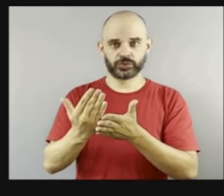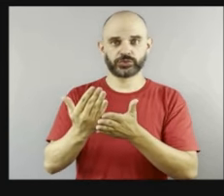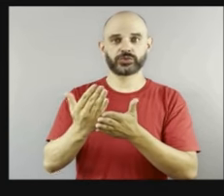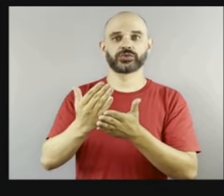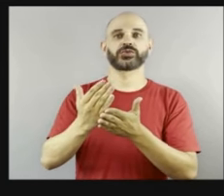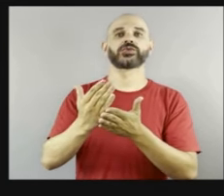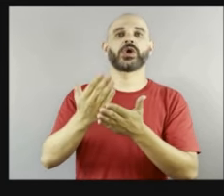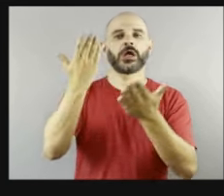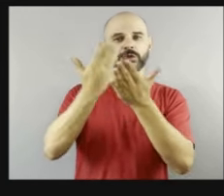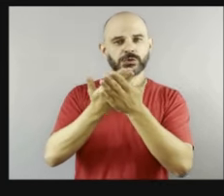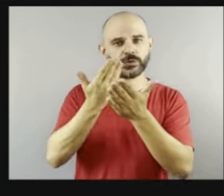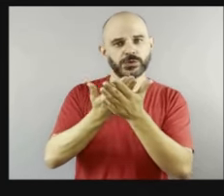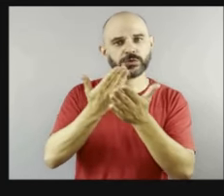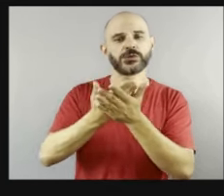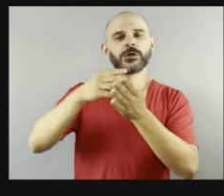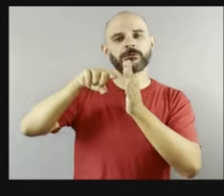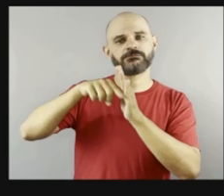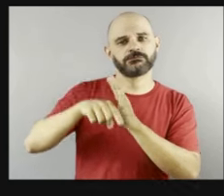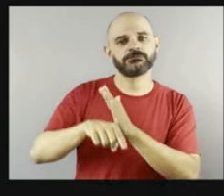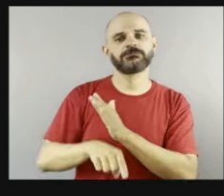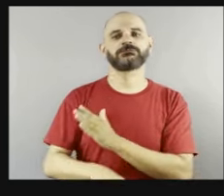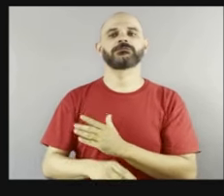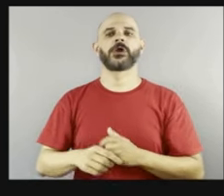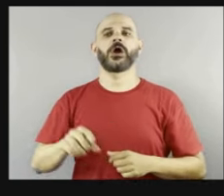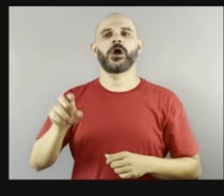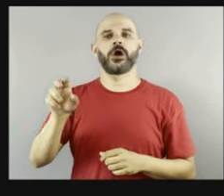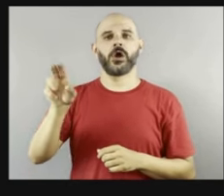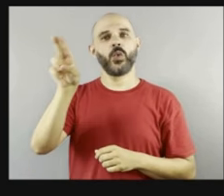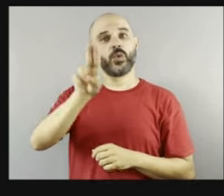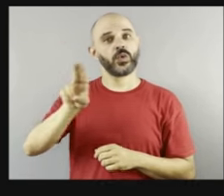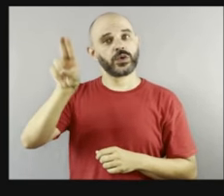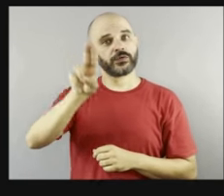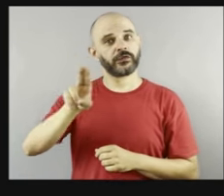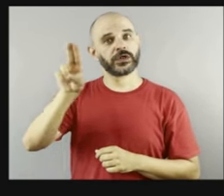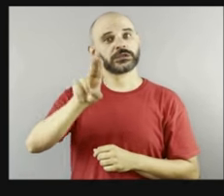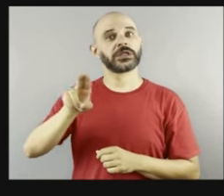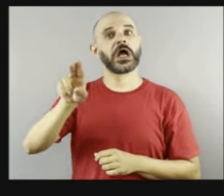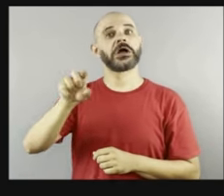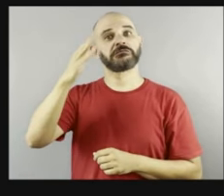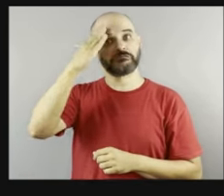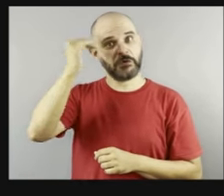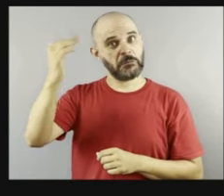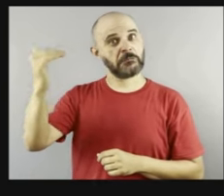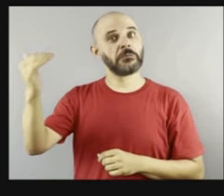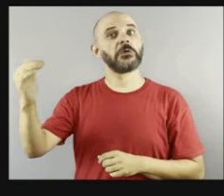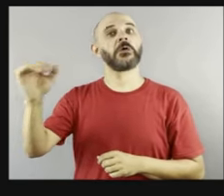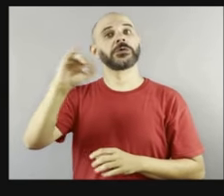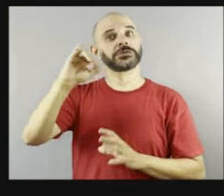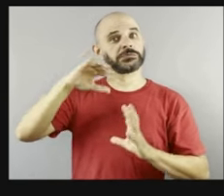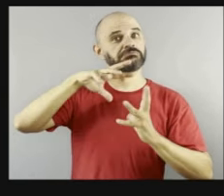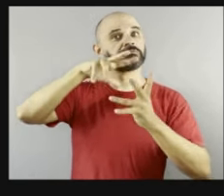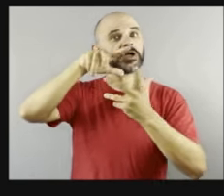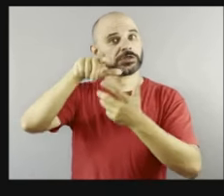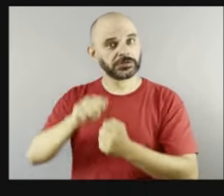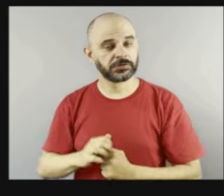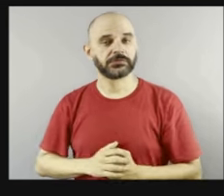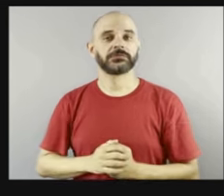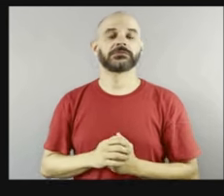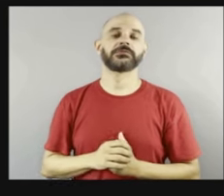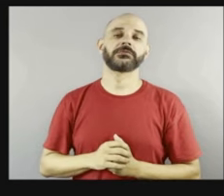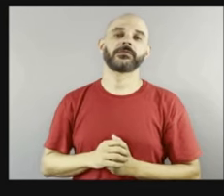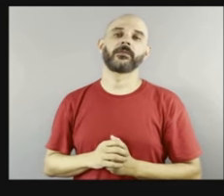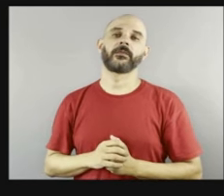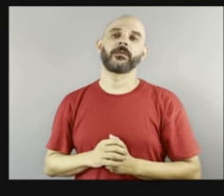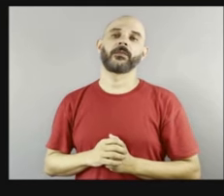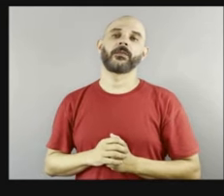universidade renomada internacionalmente, né? E ali, no lugar, porque foi dentro da